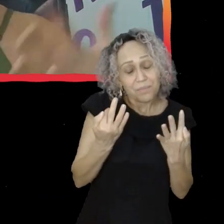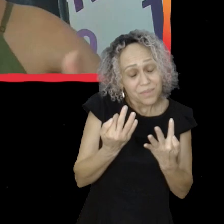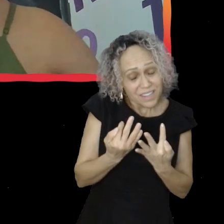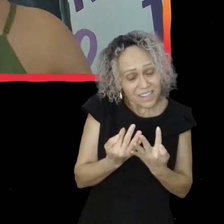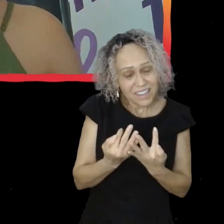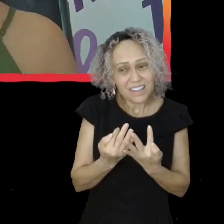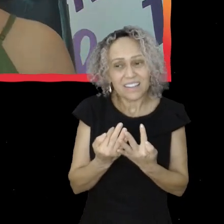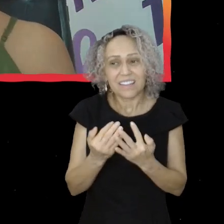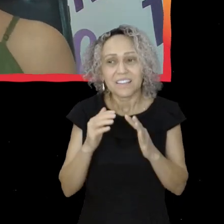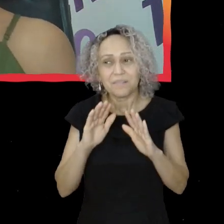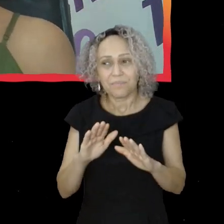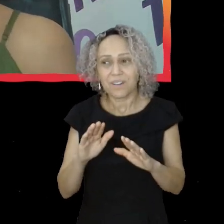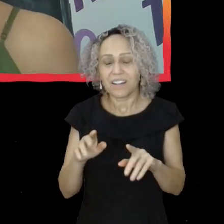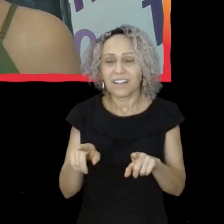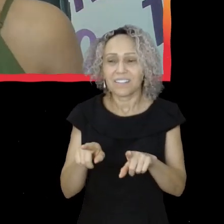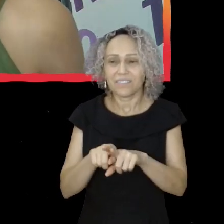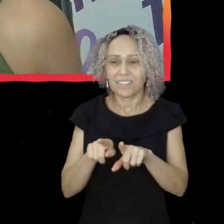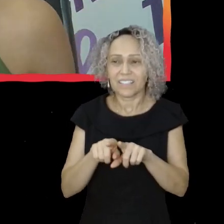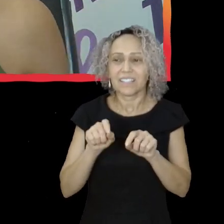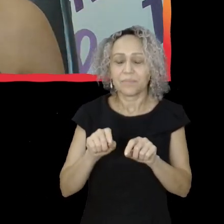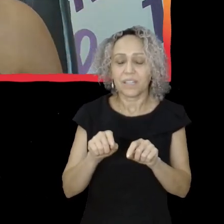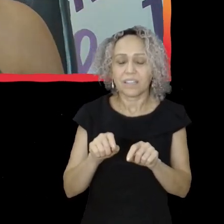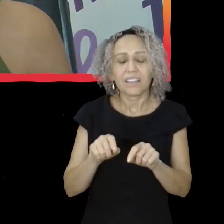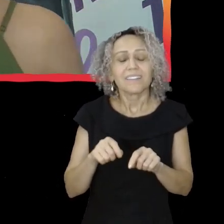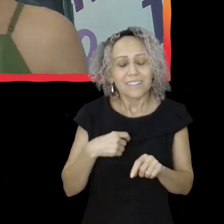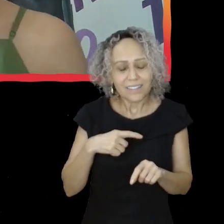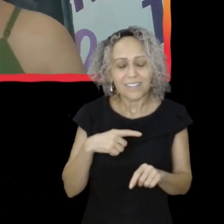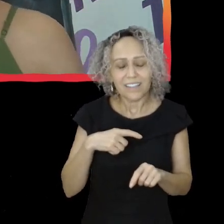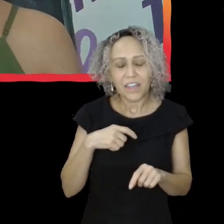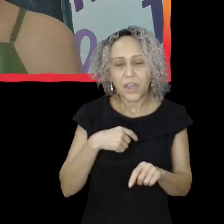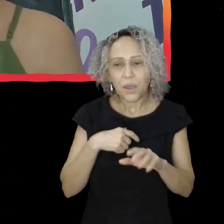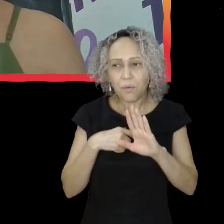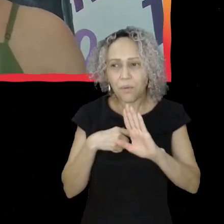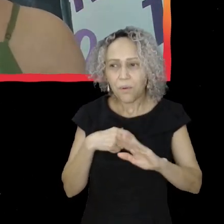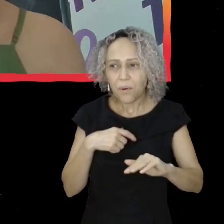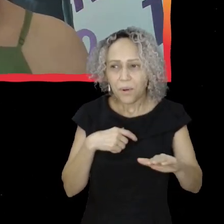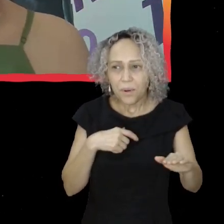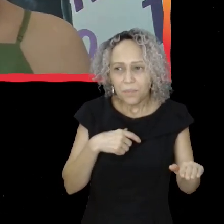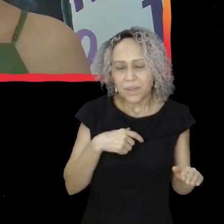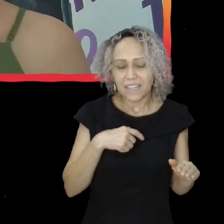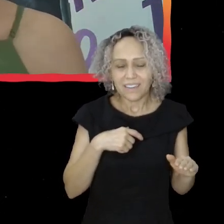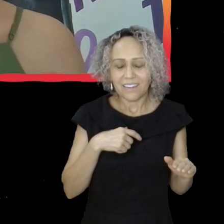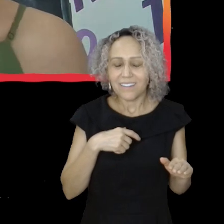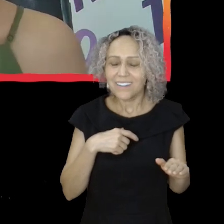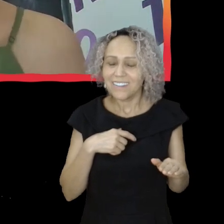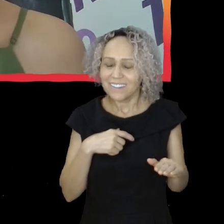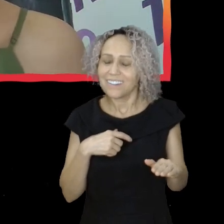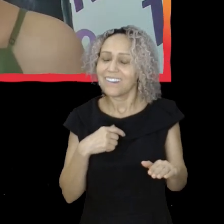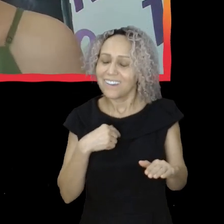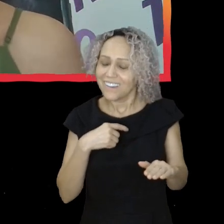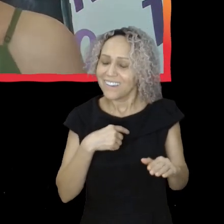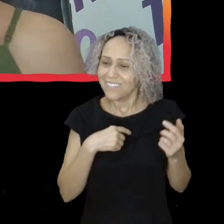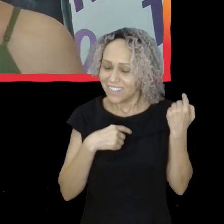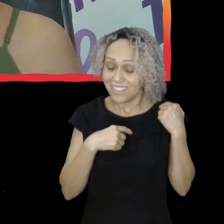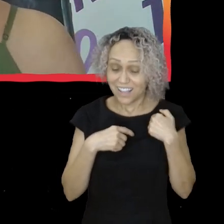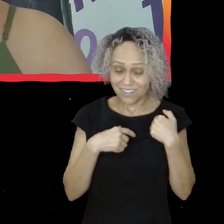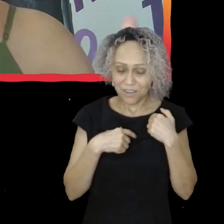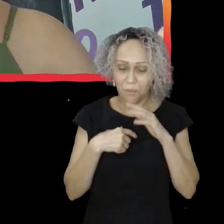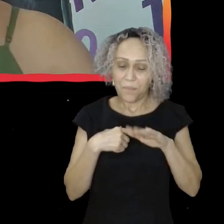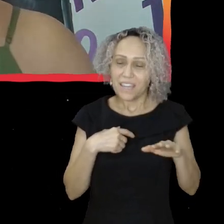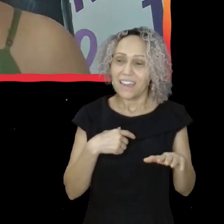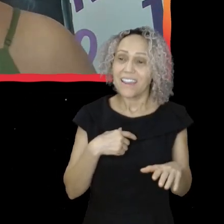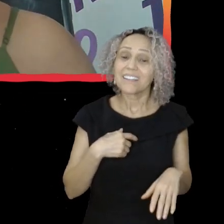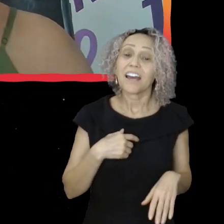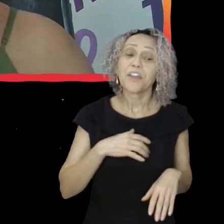assim, eu desenvolvi ela também, assim, quando eu era pequena eu tinha com a minha de falar assim, dorei e pegava e era meu. E daí, pessoas, tipo,